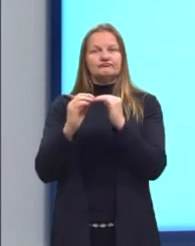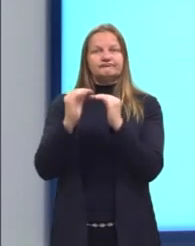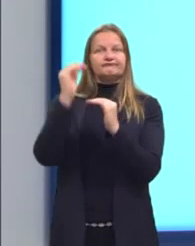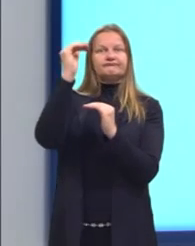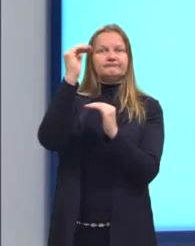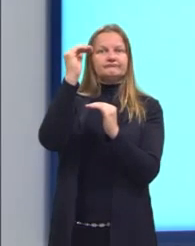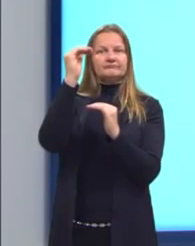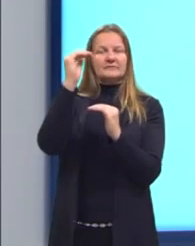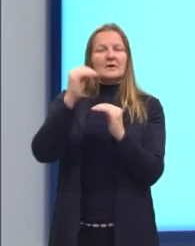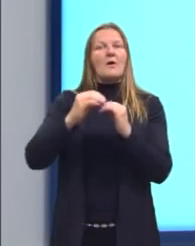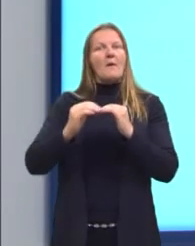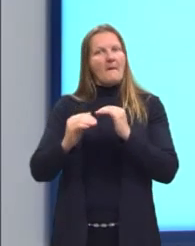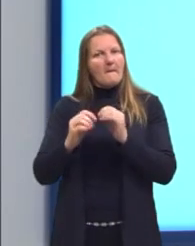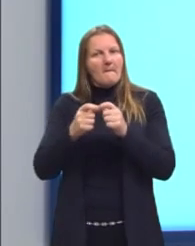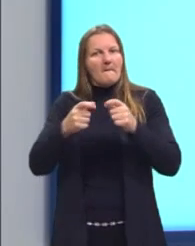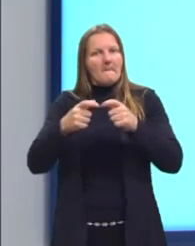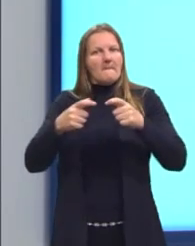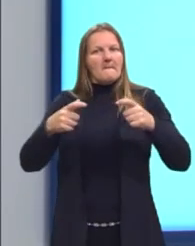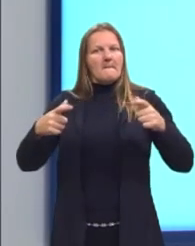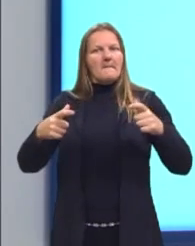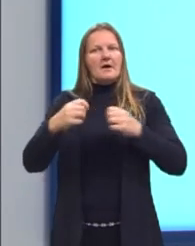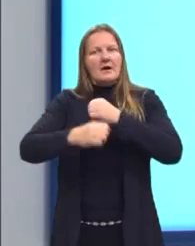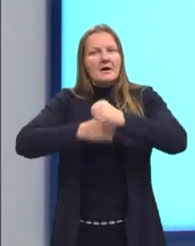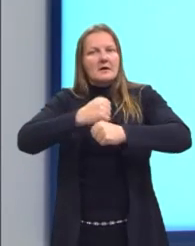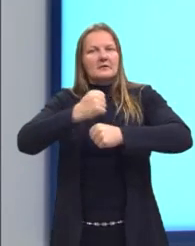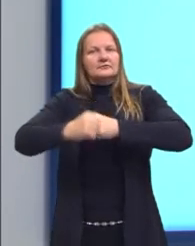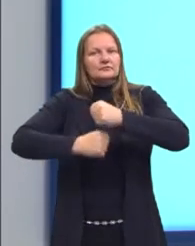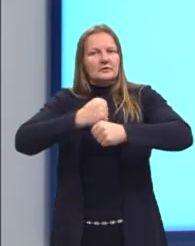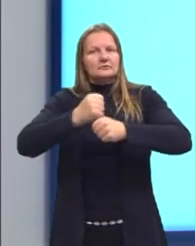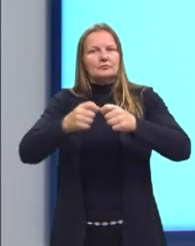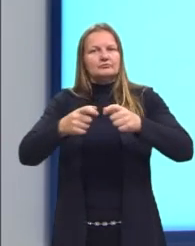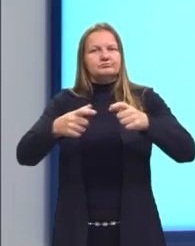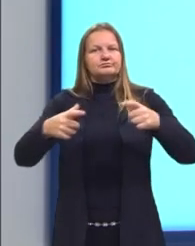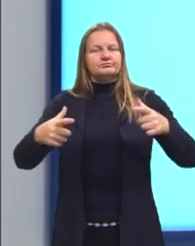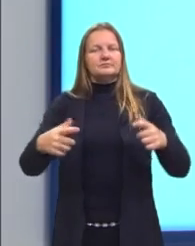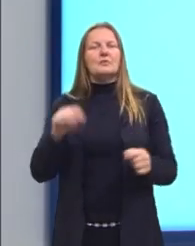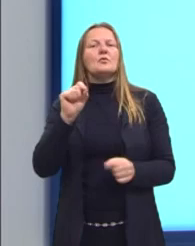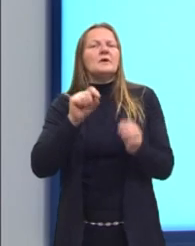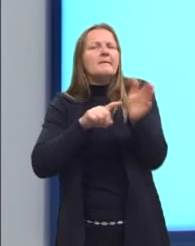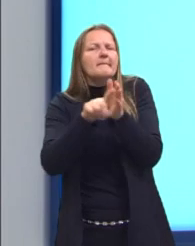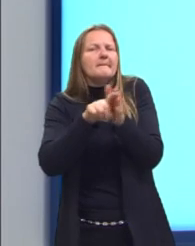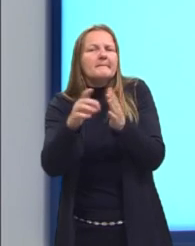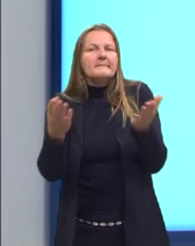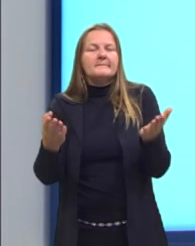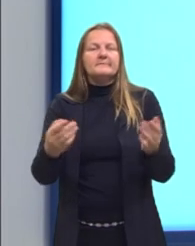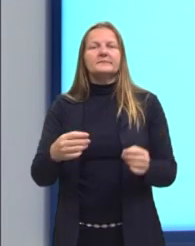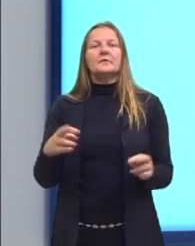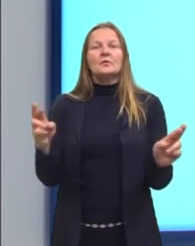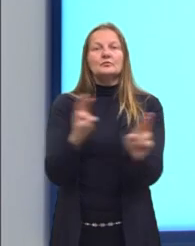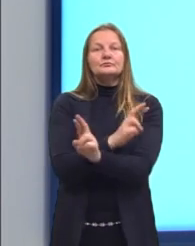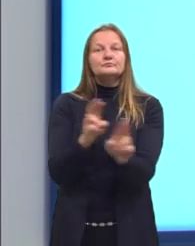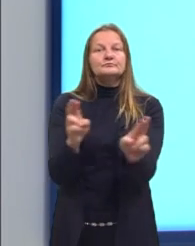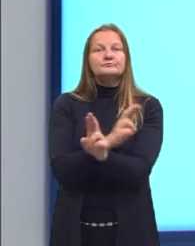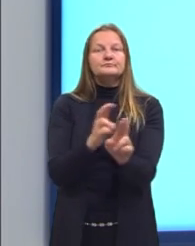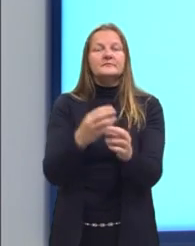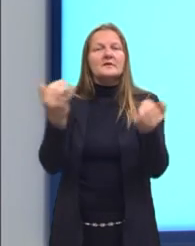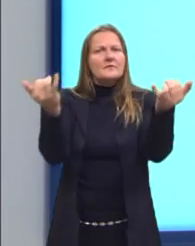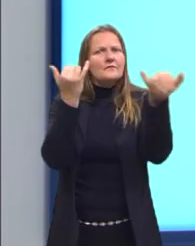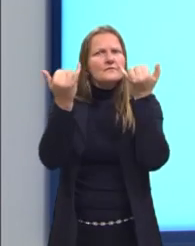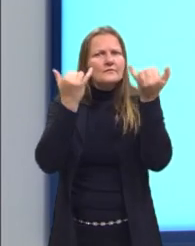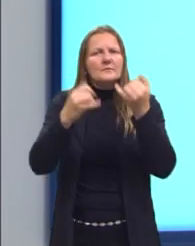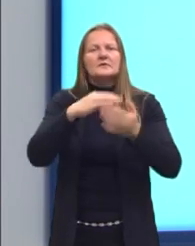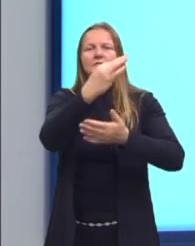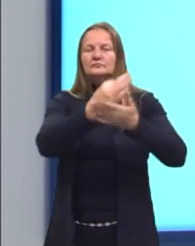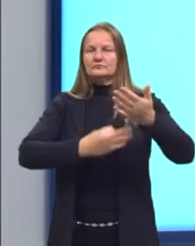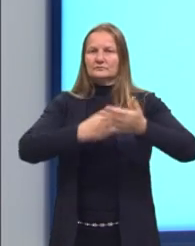tende a aumentar. O que pede ali a nossa questão? A articulação entre as informações do